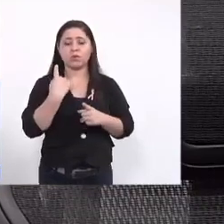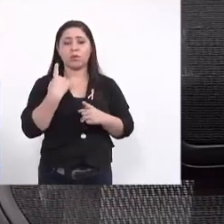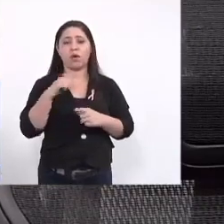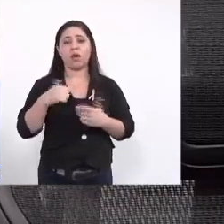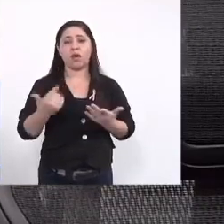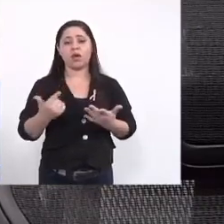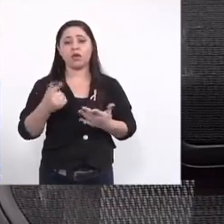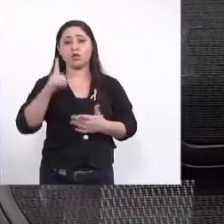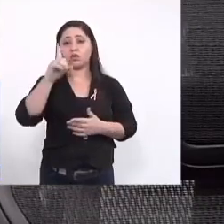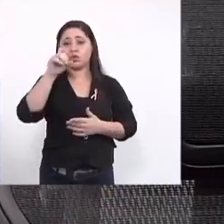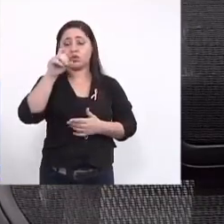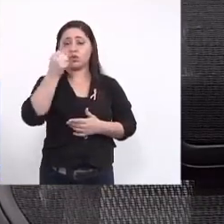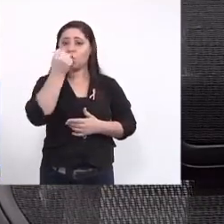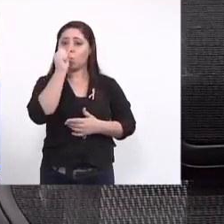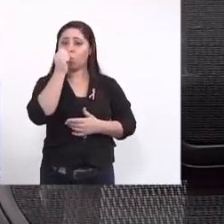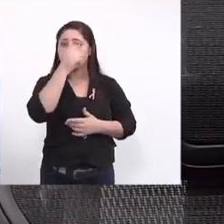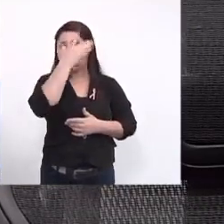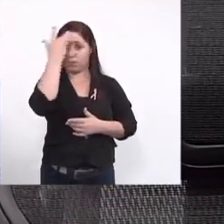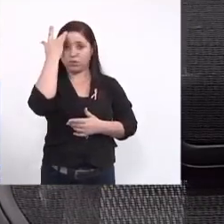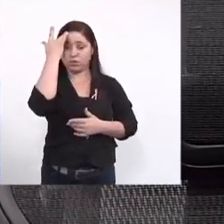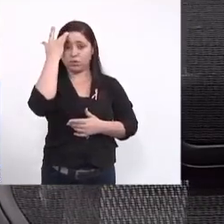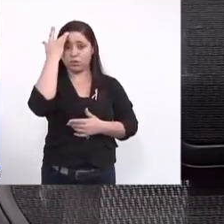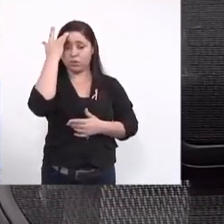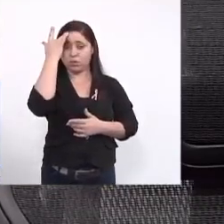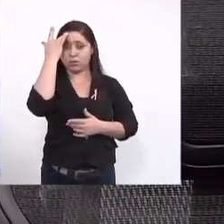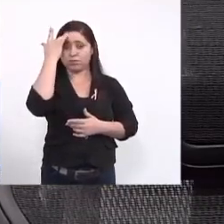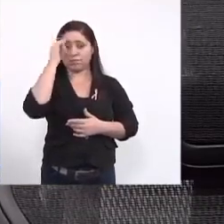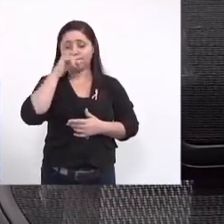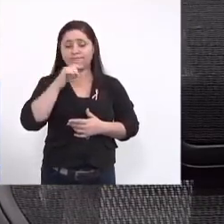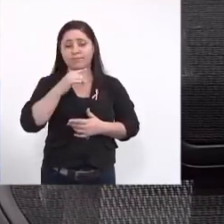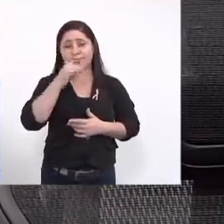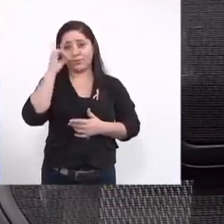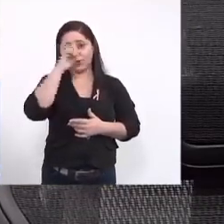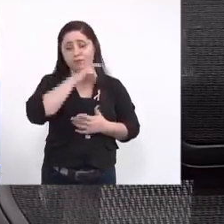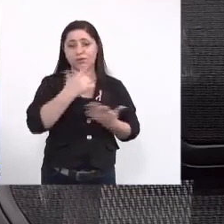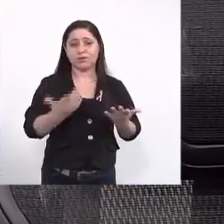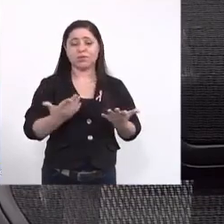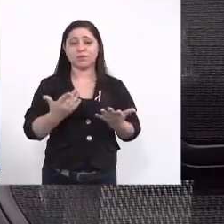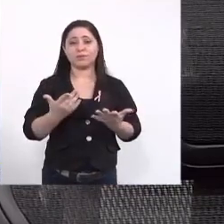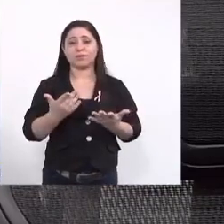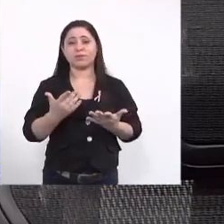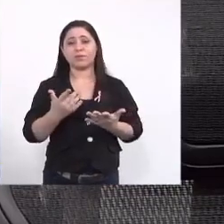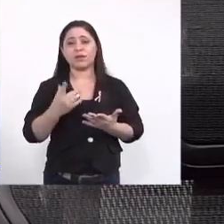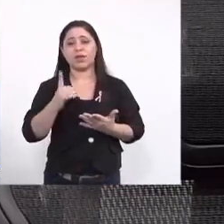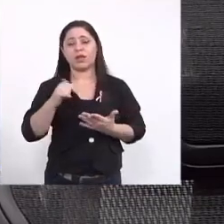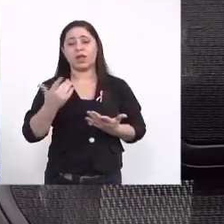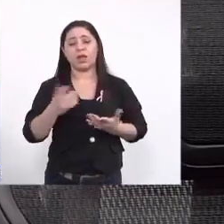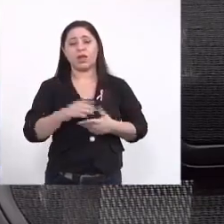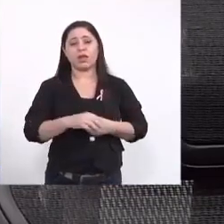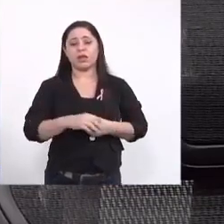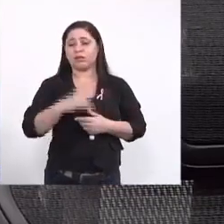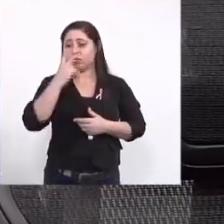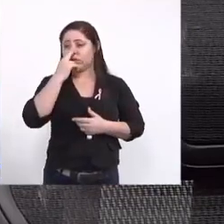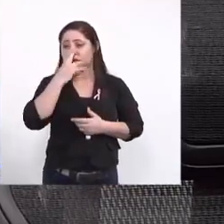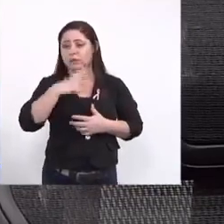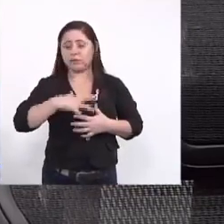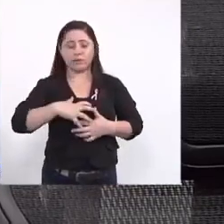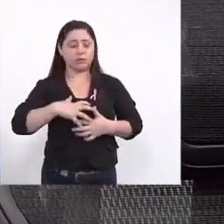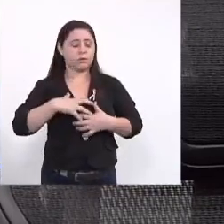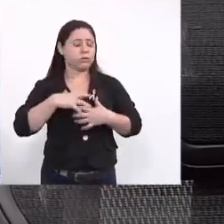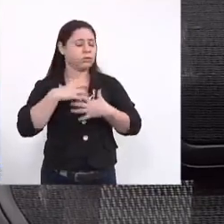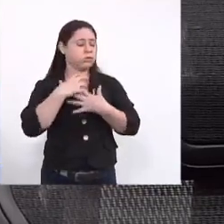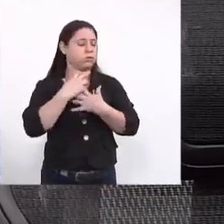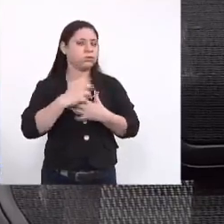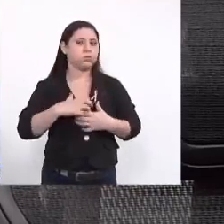são em Dourado são oito pessoas e aí fica realmente não é nem aí que eu digo a indignação ela desce